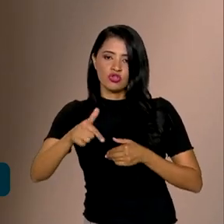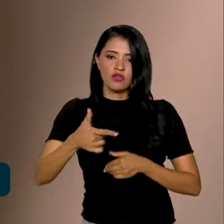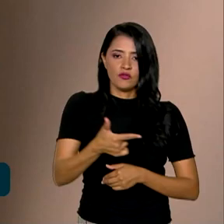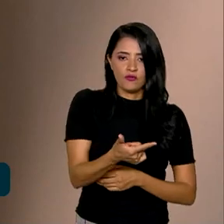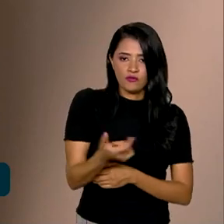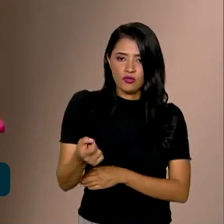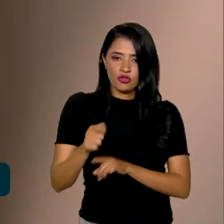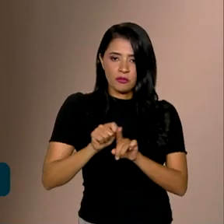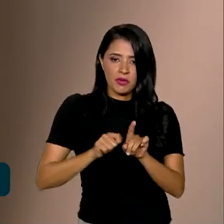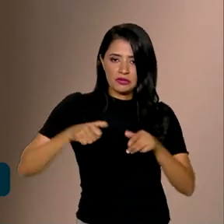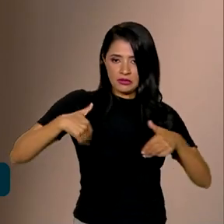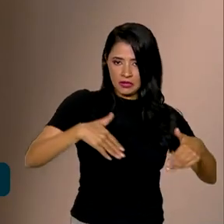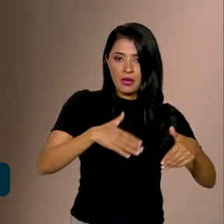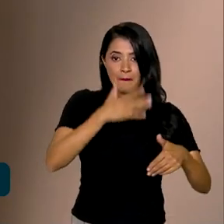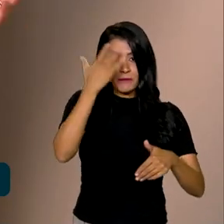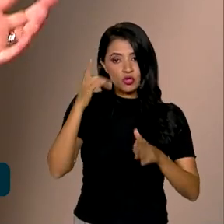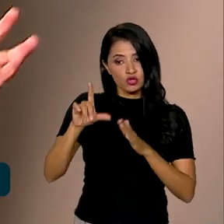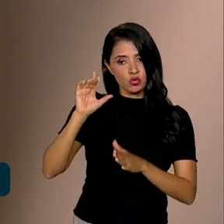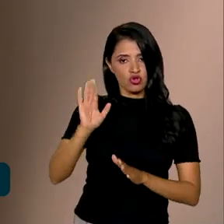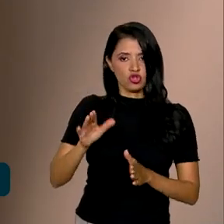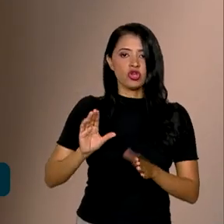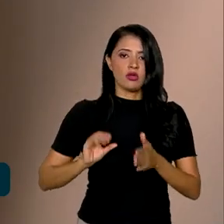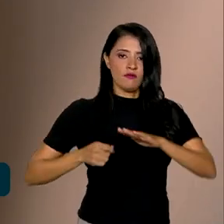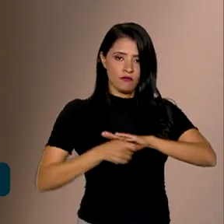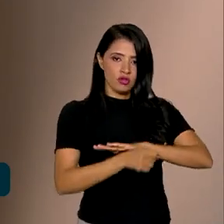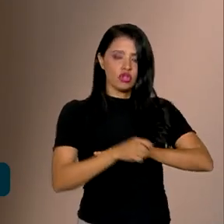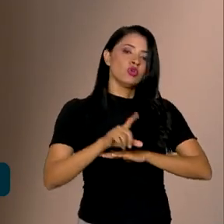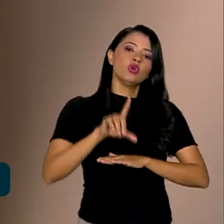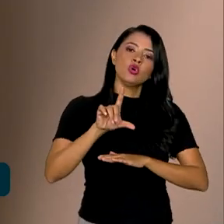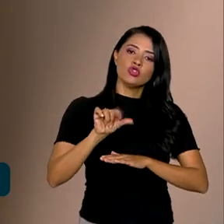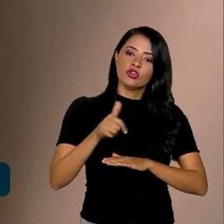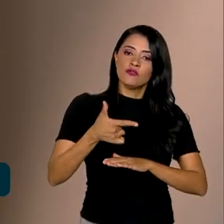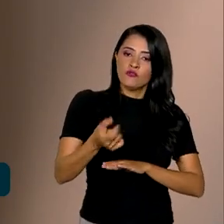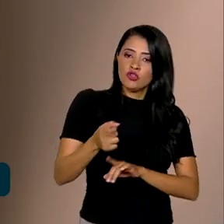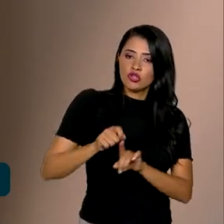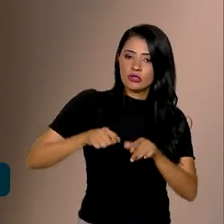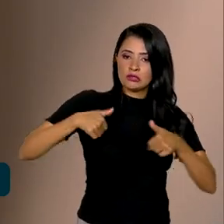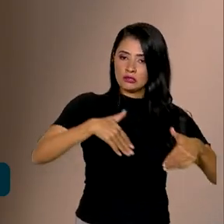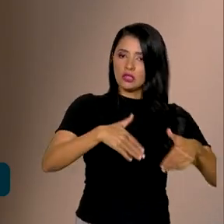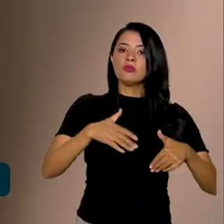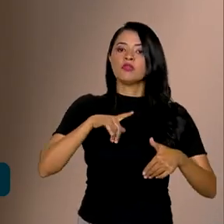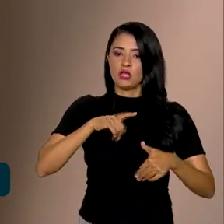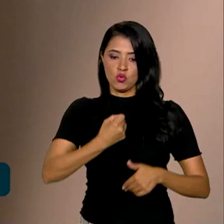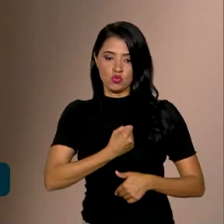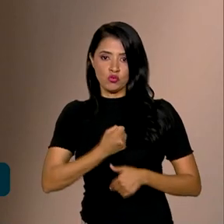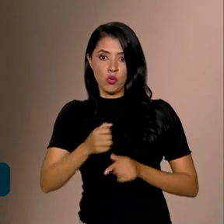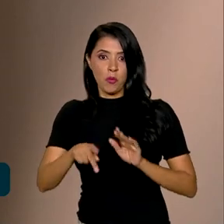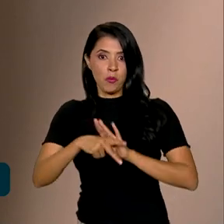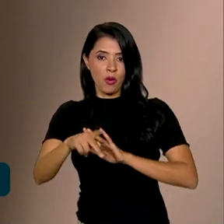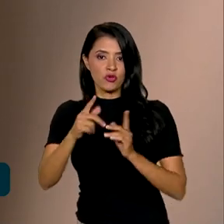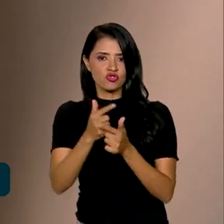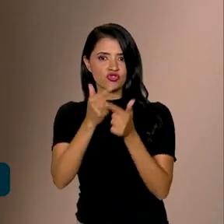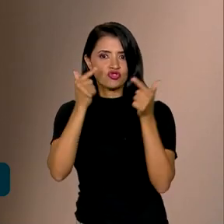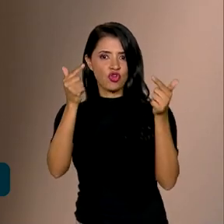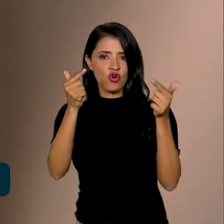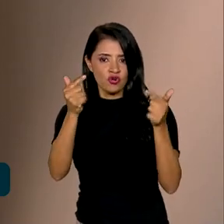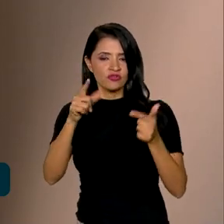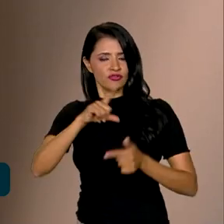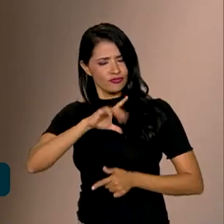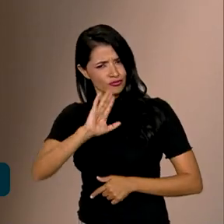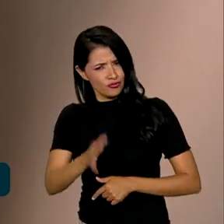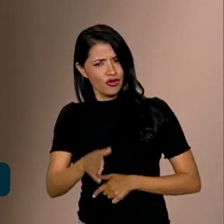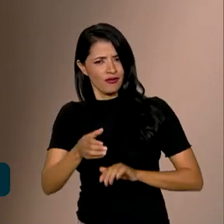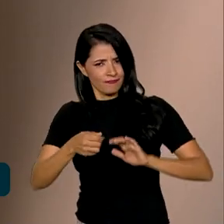20 de setembro, ou seja, quem já investiu a partir do dia 20 de setembro já vai ter direito ao seu número da sorte, então, fez o investimento,